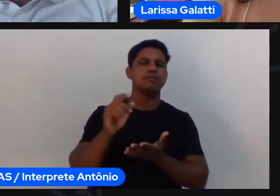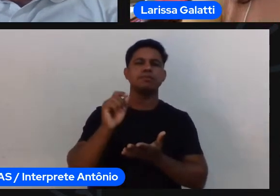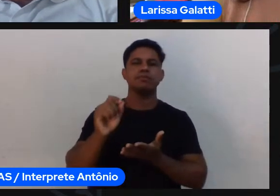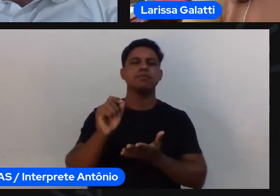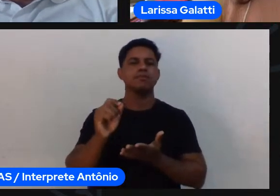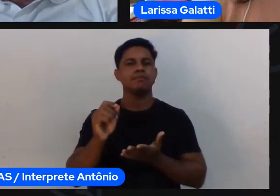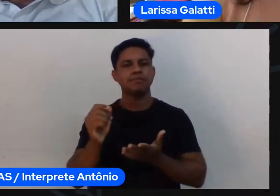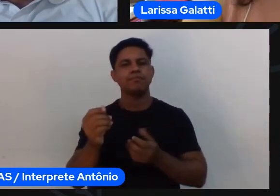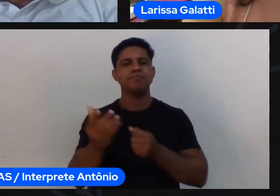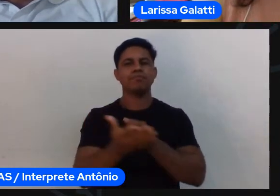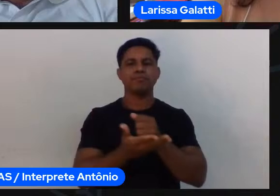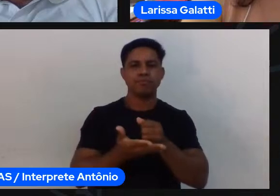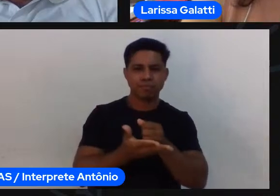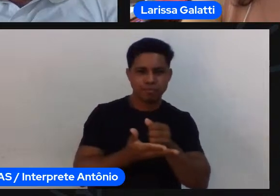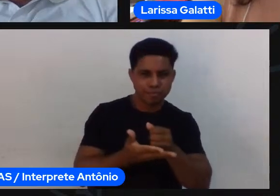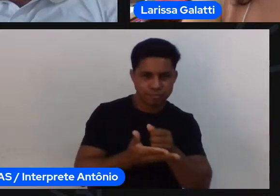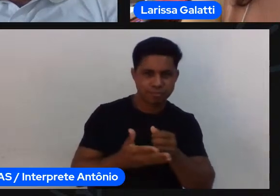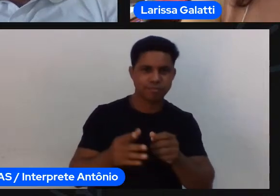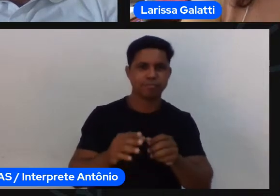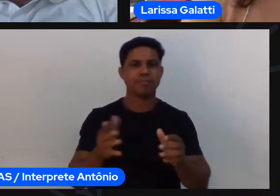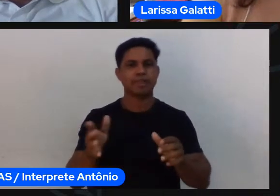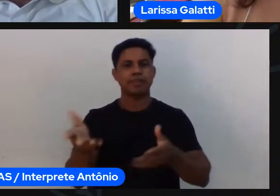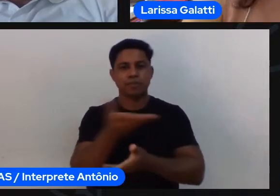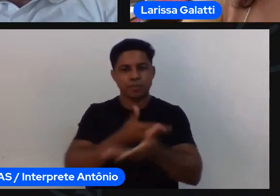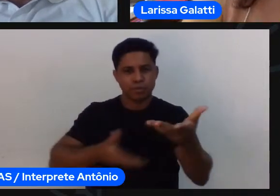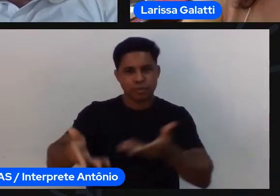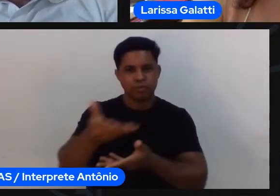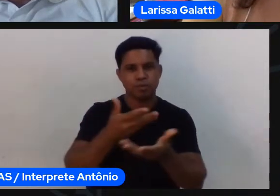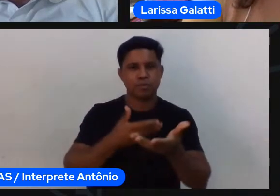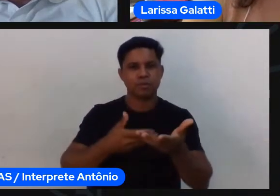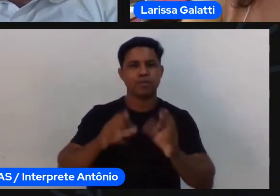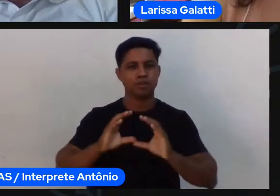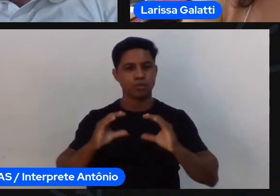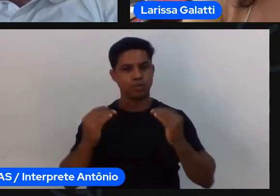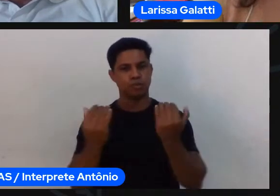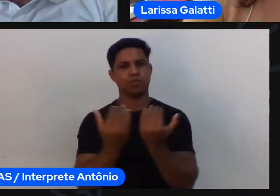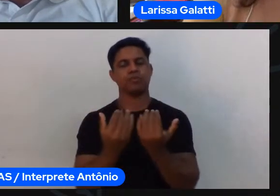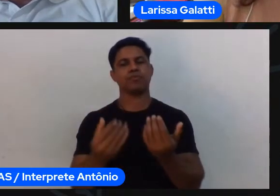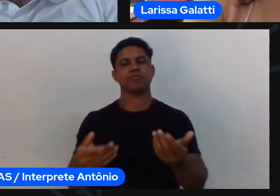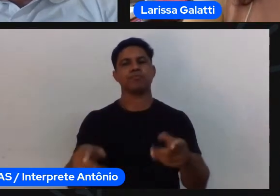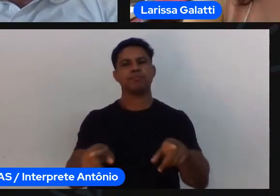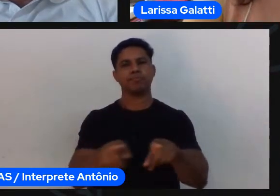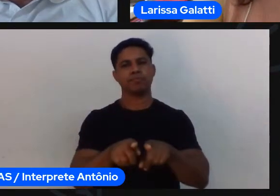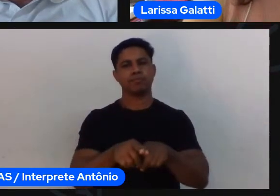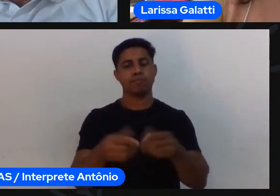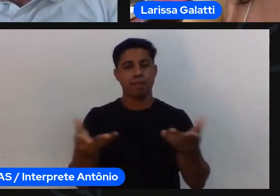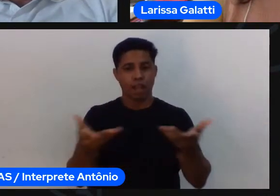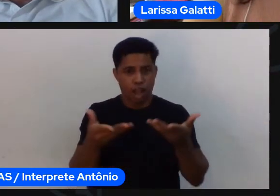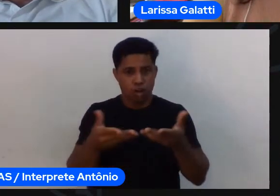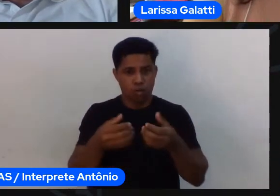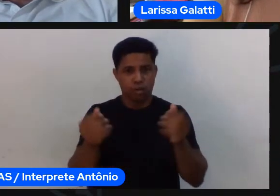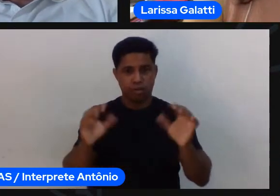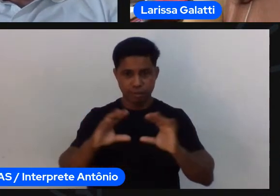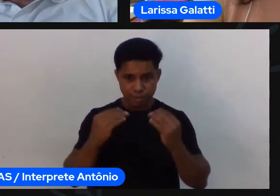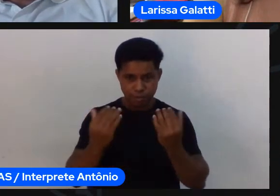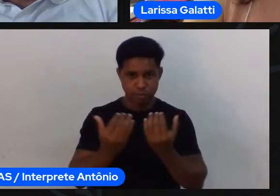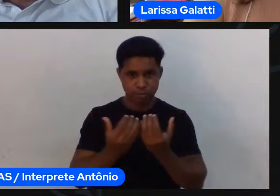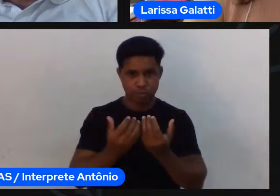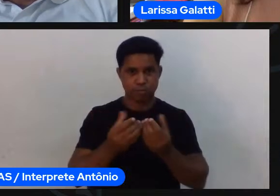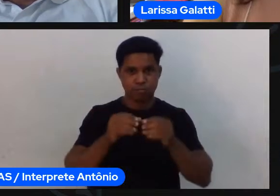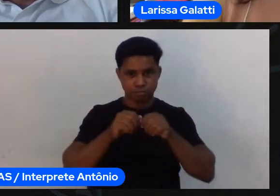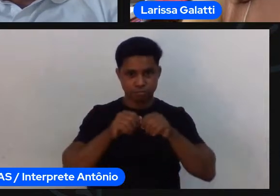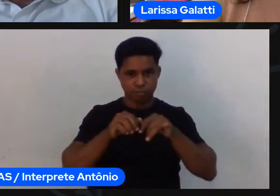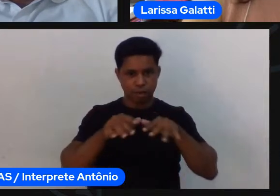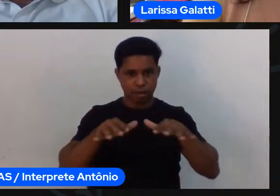vira atividade na minha aula então eu vou compartilhar aqui dois slidezinhos pra mostrar um exemplo pra vocês prometo que eu não vou estourar o